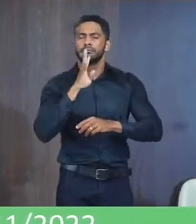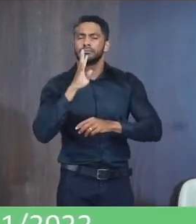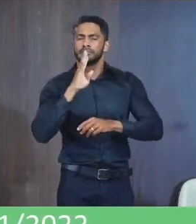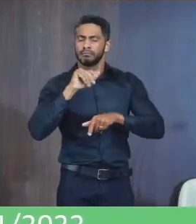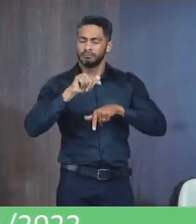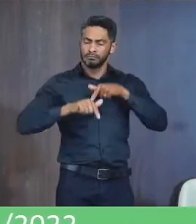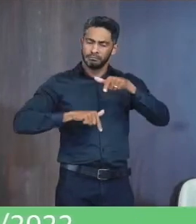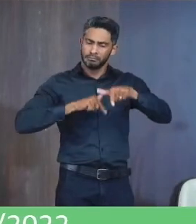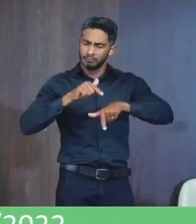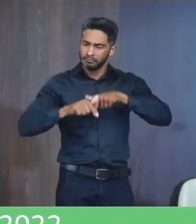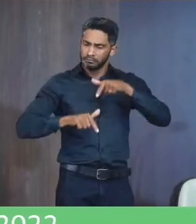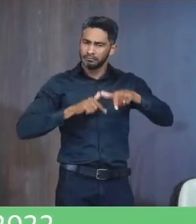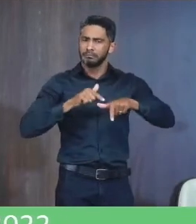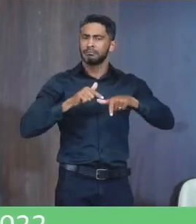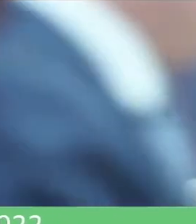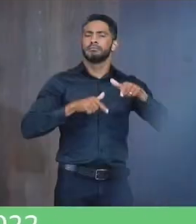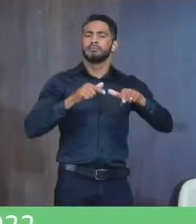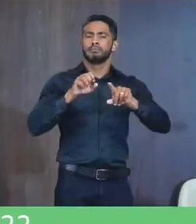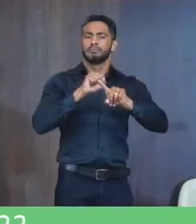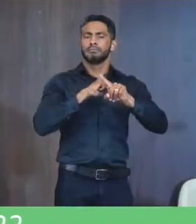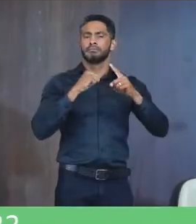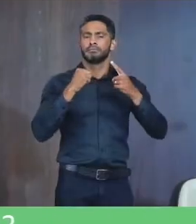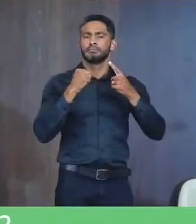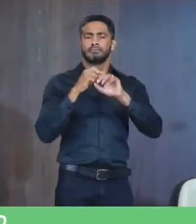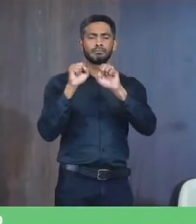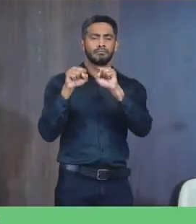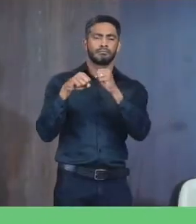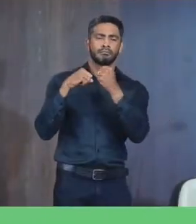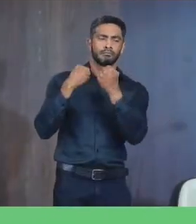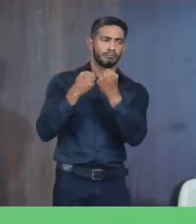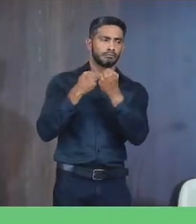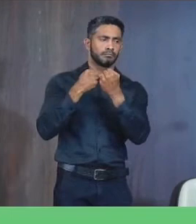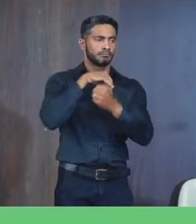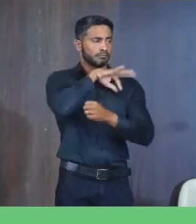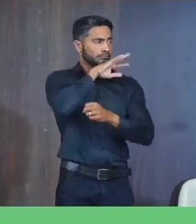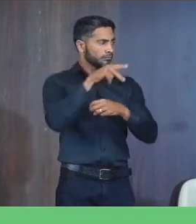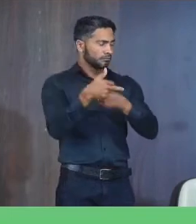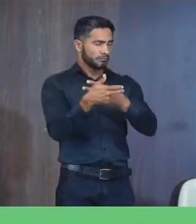desempenho E relevante serviço prestado à sociedade Na defesa da causa animal